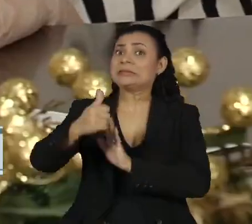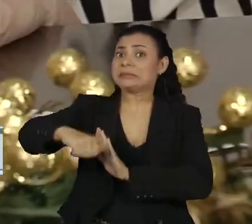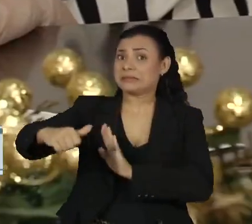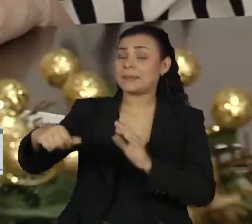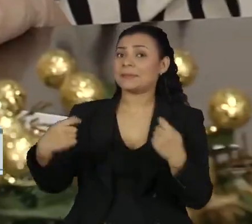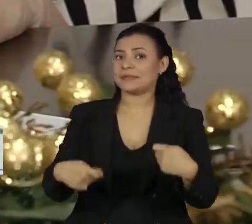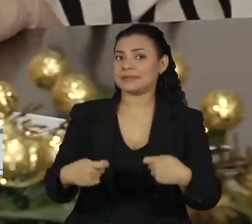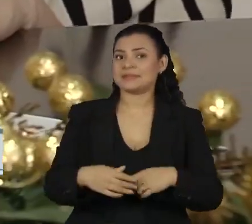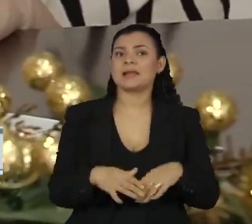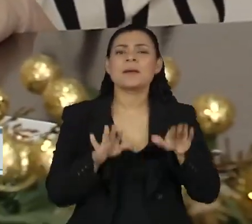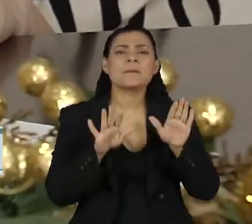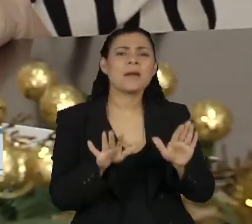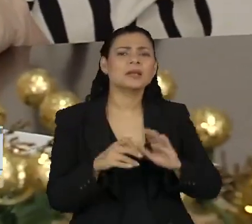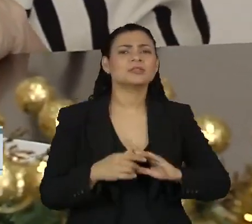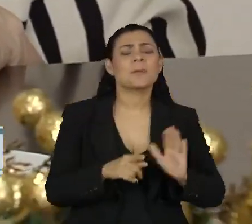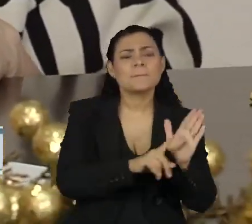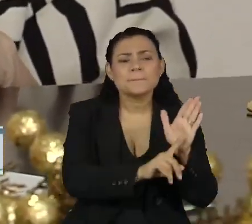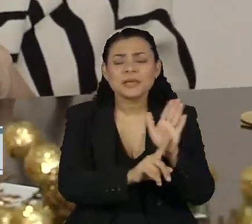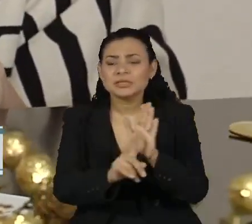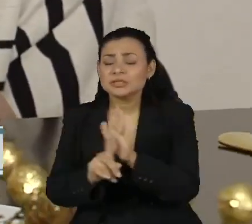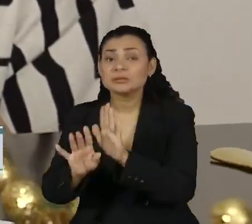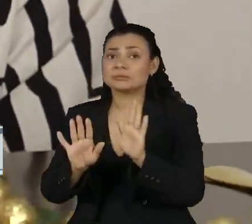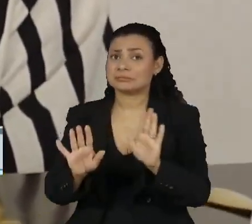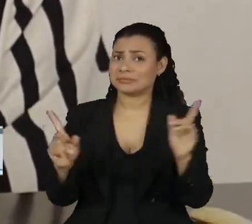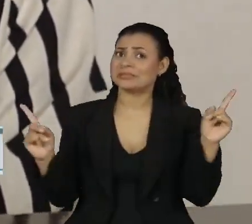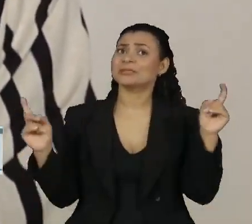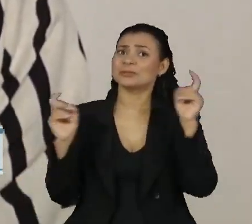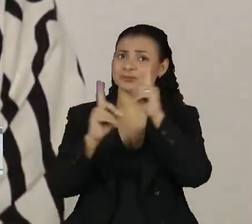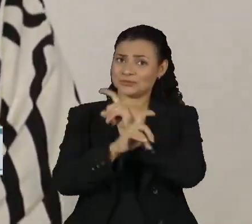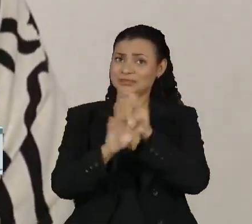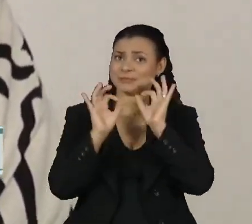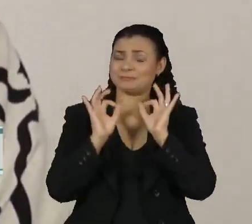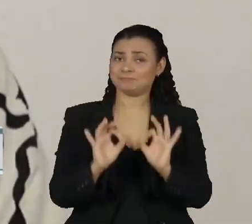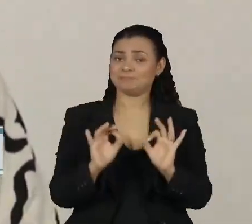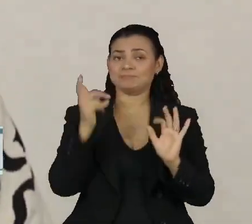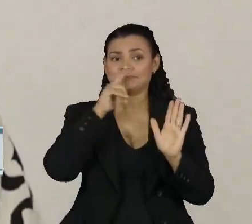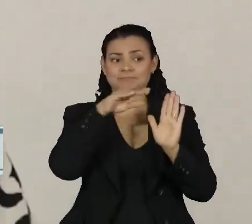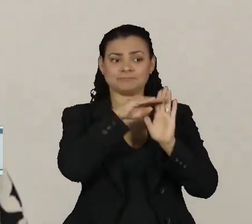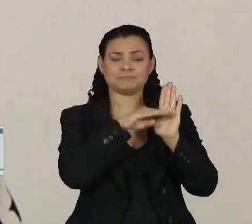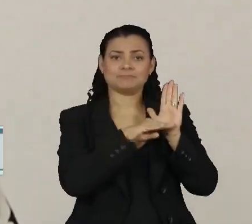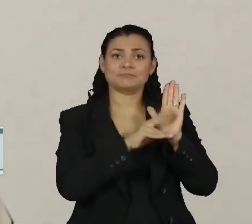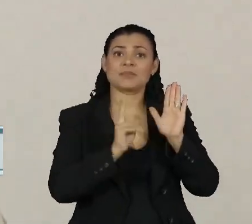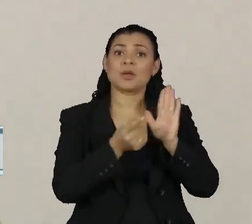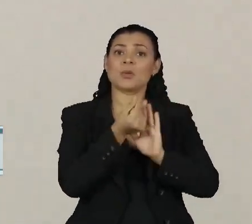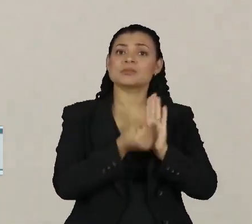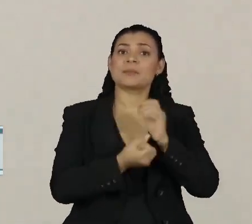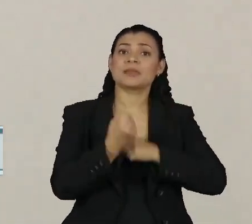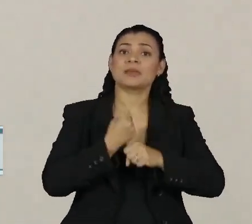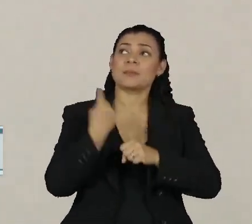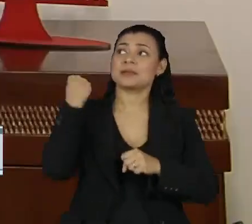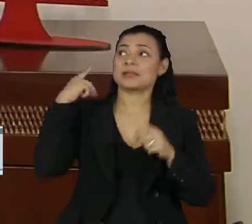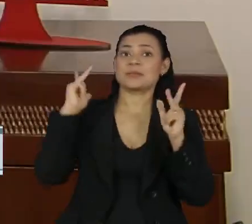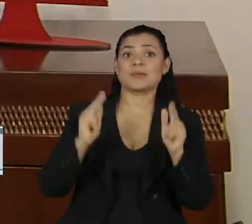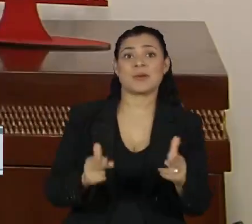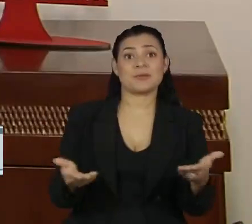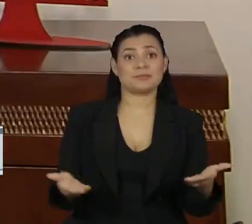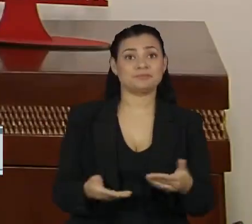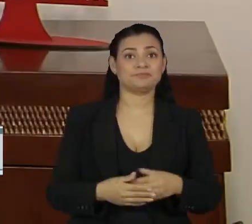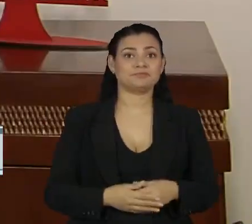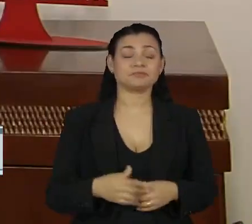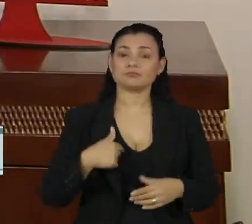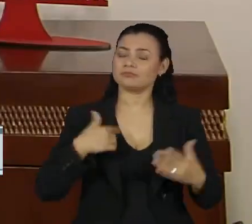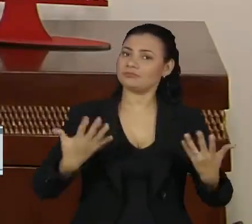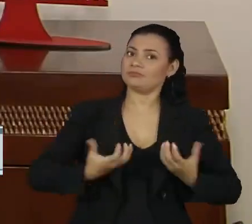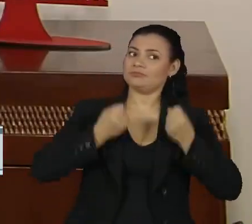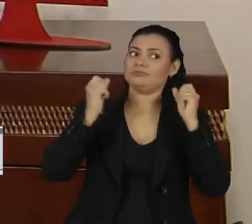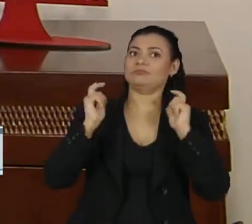né? Mas mesmo com pesquisa, está difícil encaixar o cardápio no mesmo orçamento do ano passado. Me surpreendeu